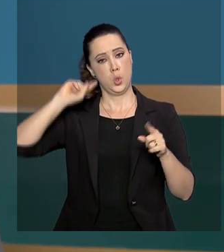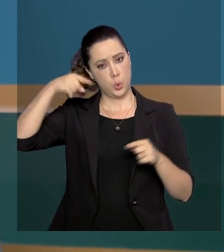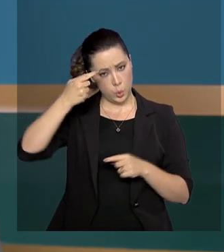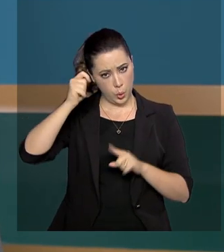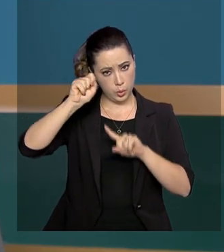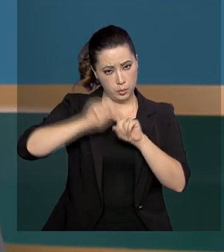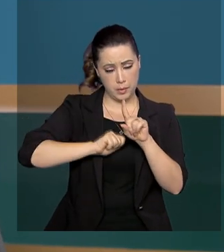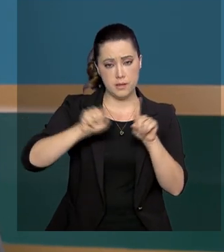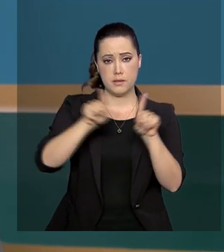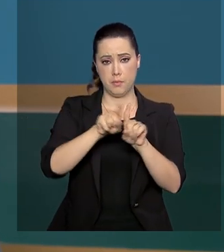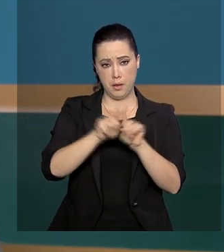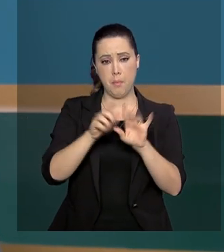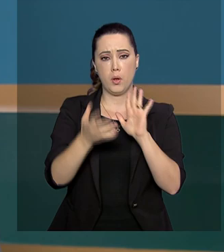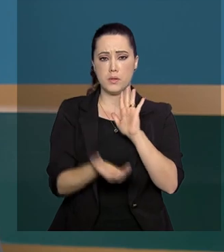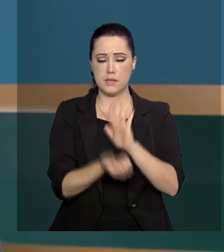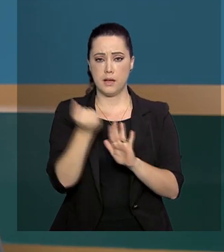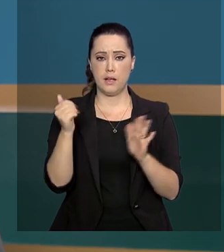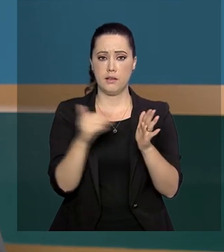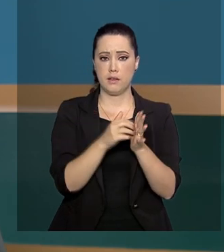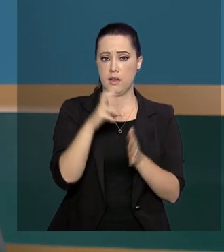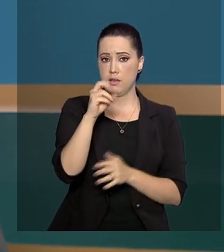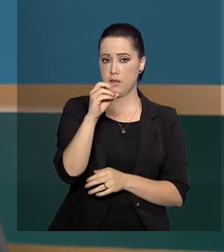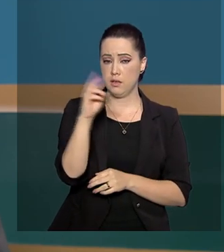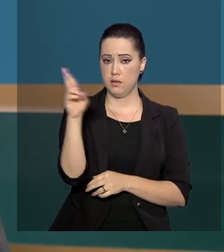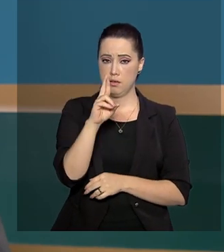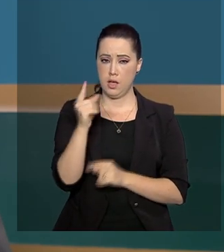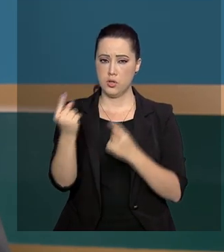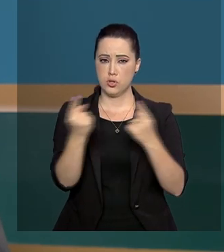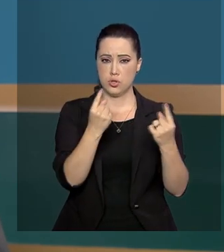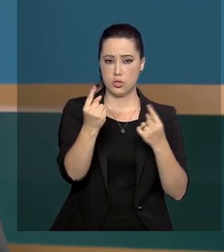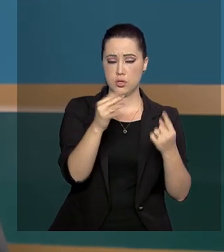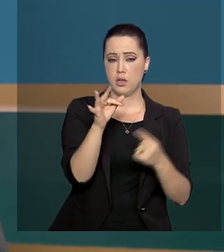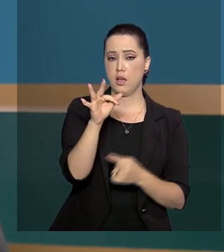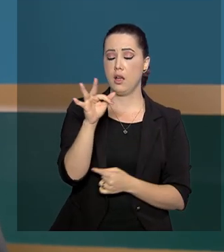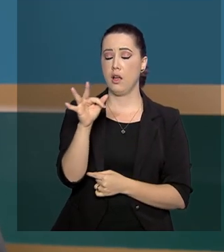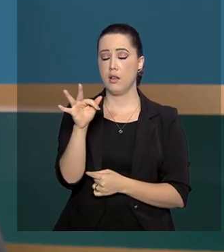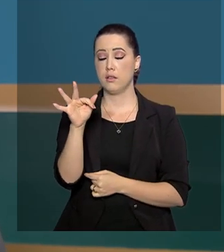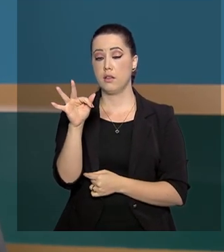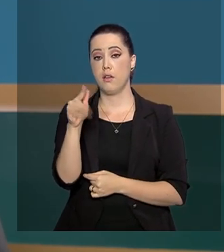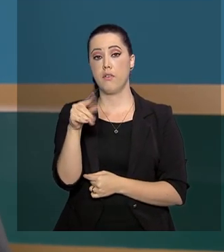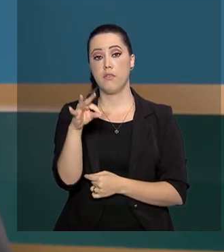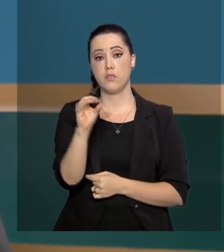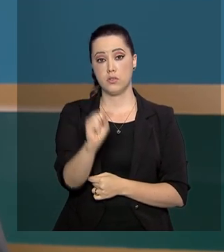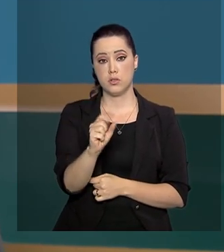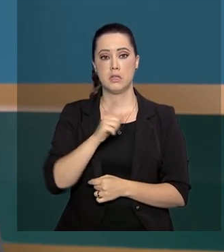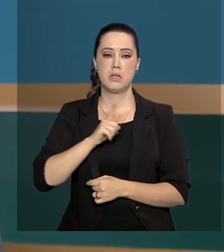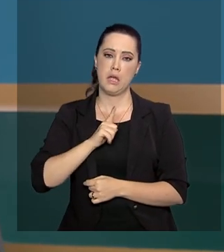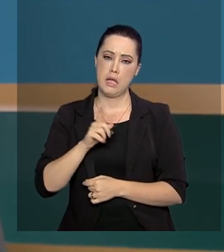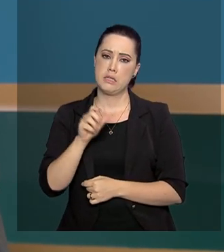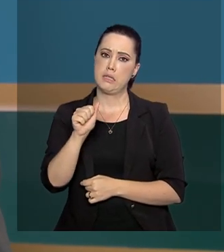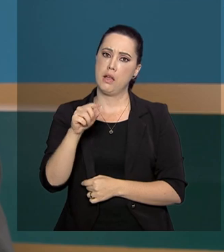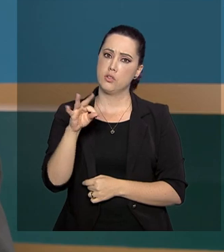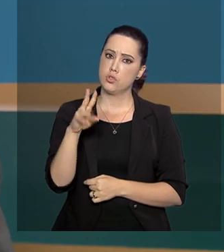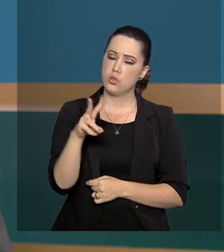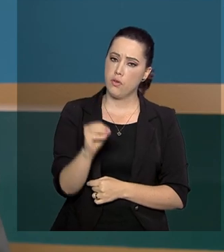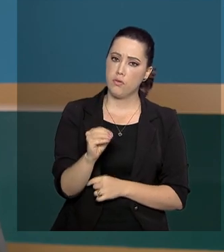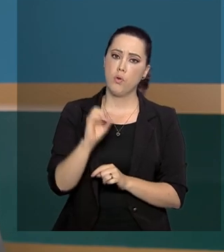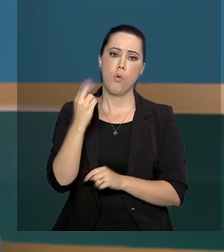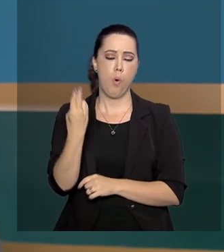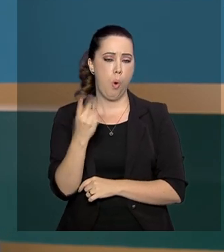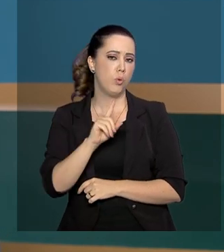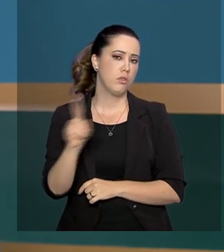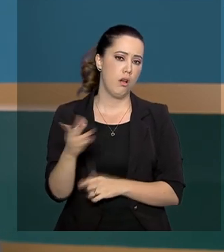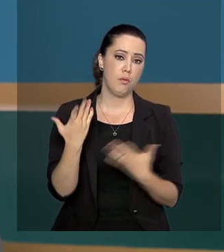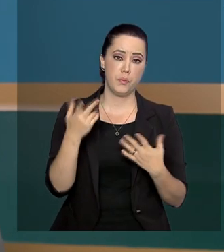vem, também vão poder sacar até R$ 500 de cada conta que possuírem no FGTS, seja ativa ou inativa. Em São